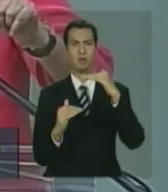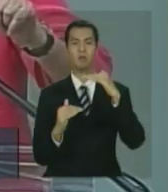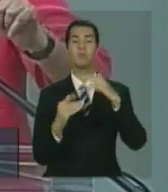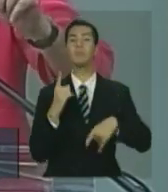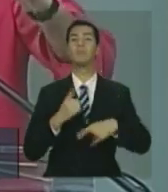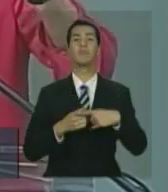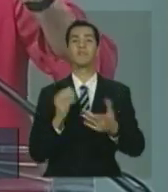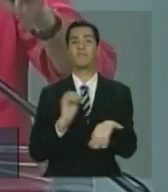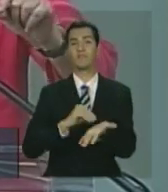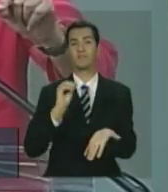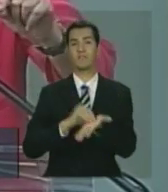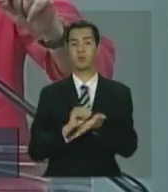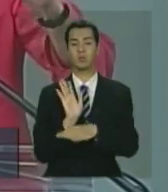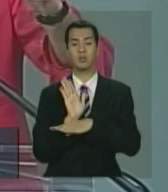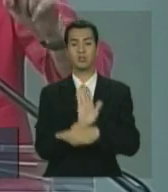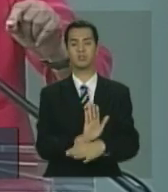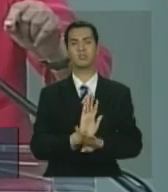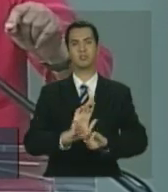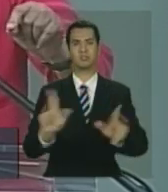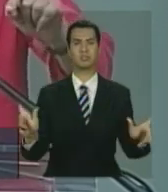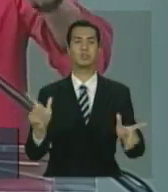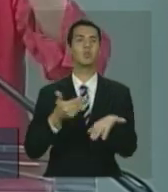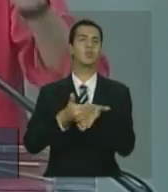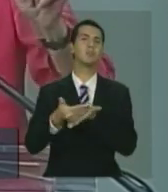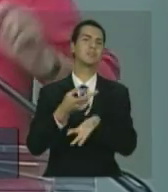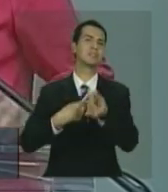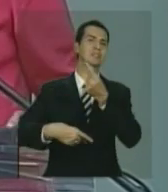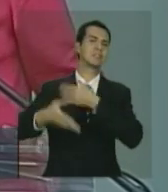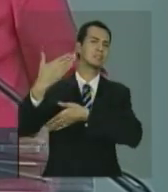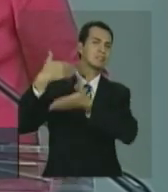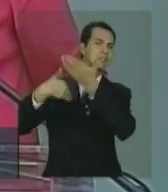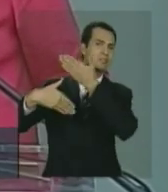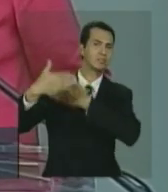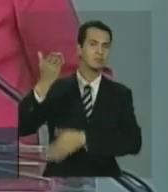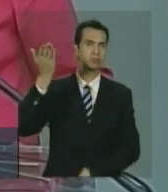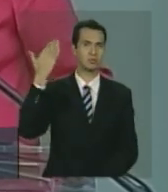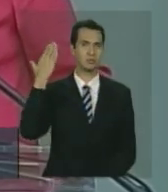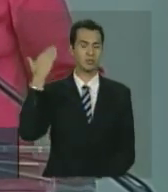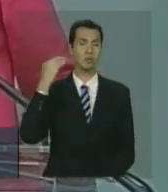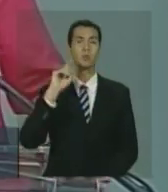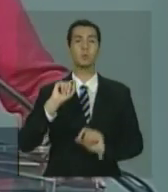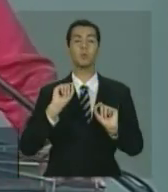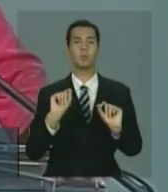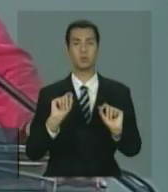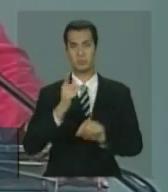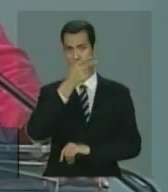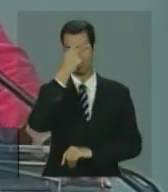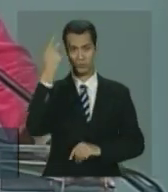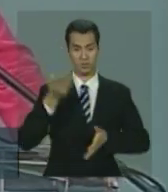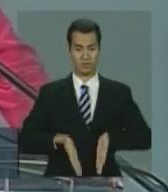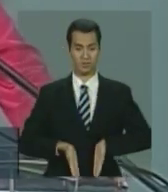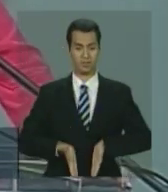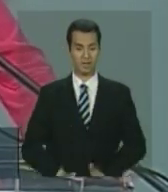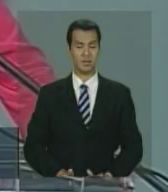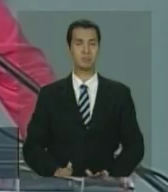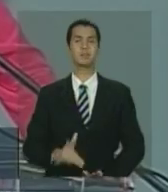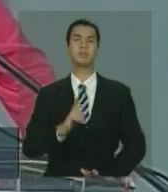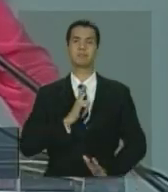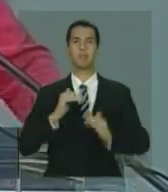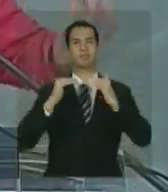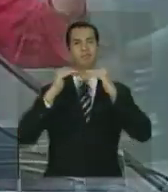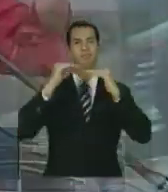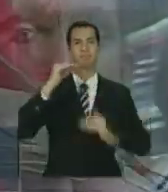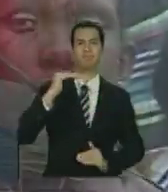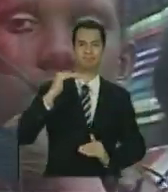começa logo no início, logo depois da pessoa nascer, começa a desigualdade.